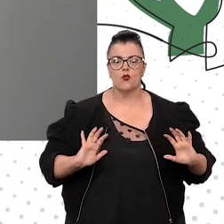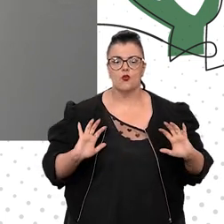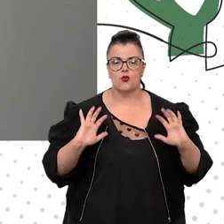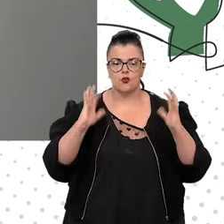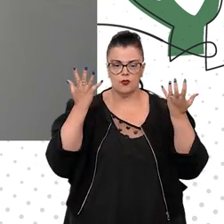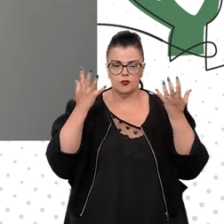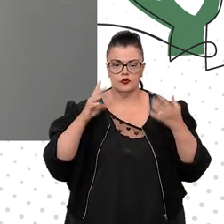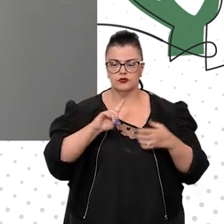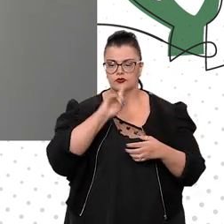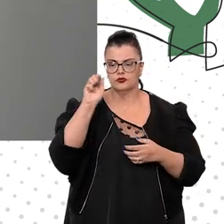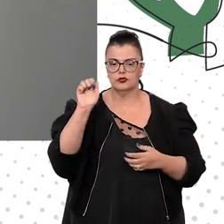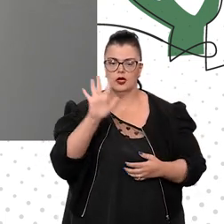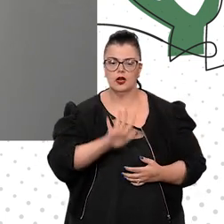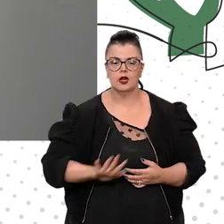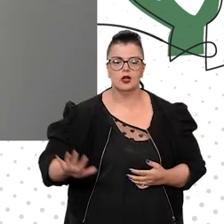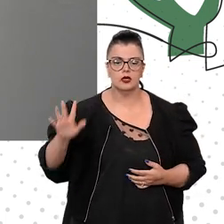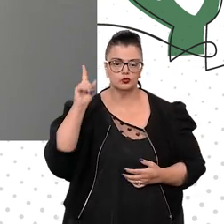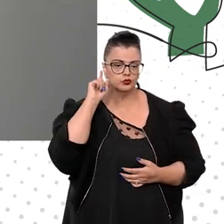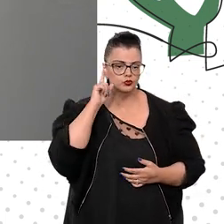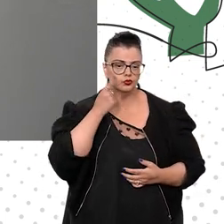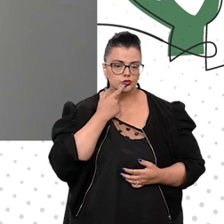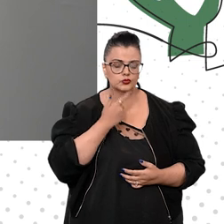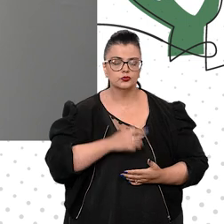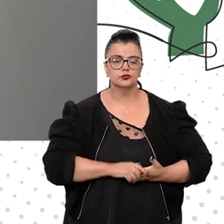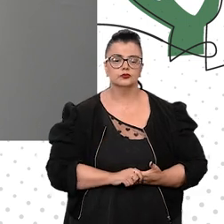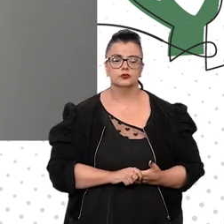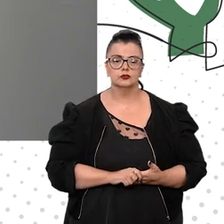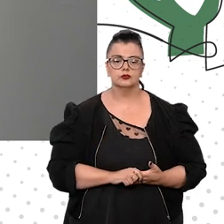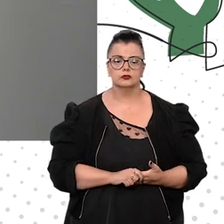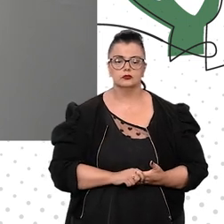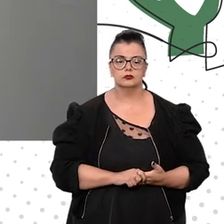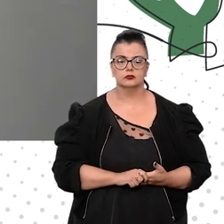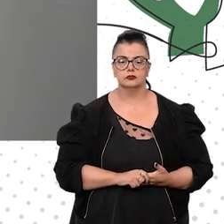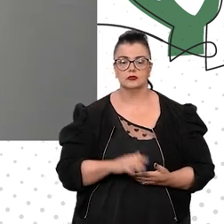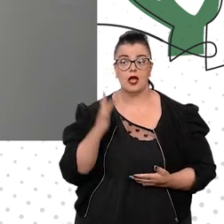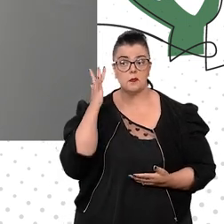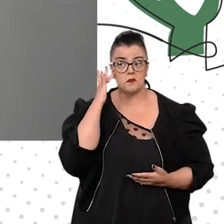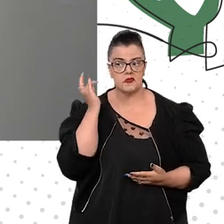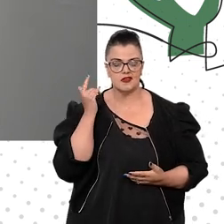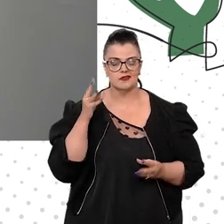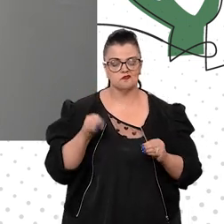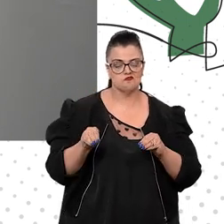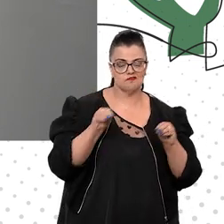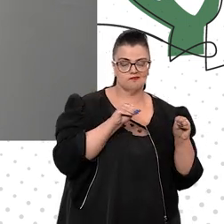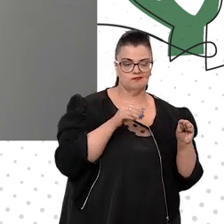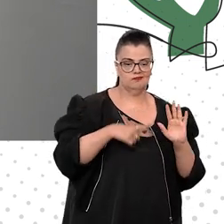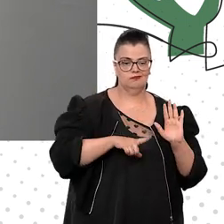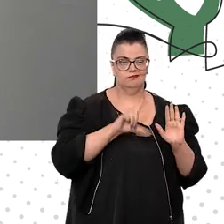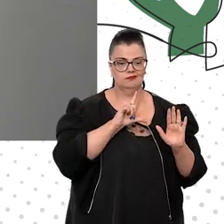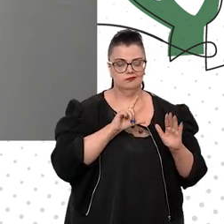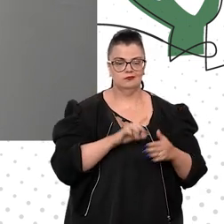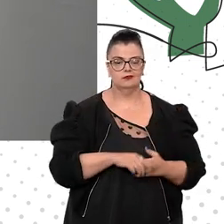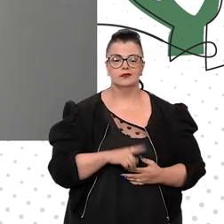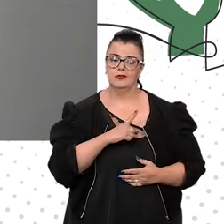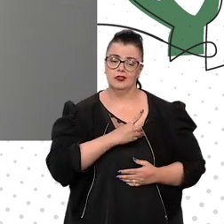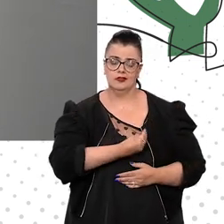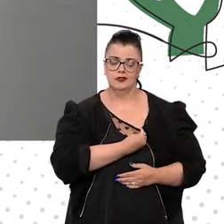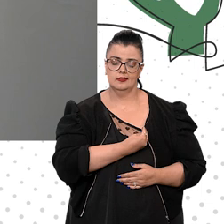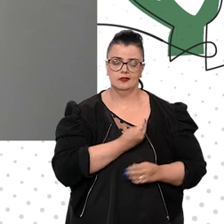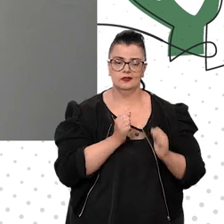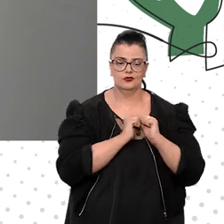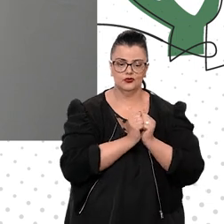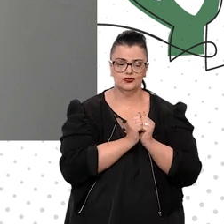Nacional dos Surdos, que, aliás, é amanhã, mas estamos aqui, hoje, de forma